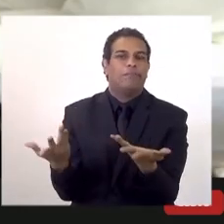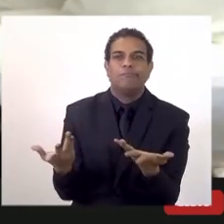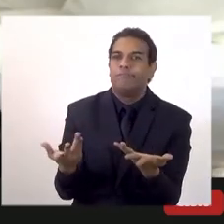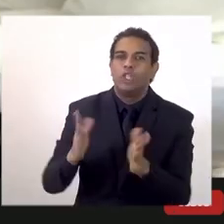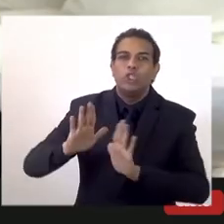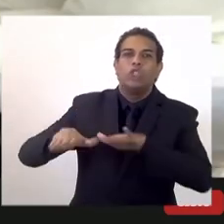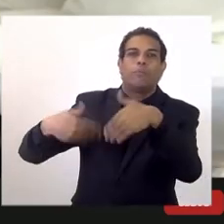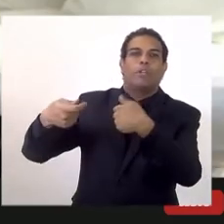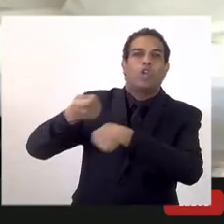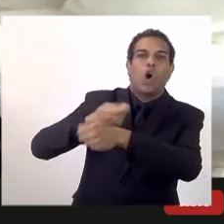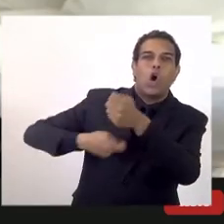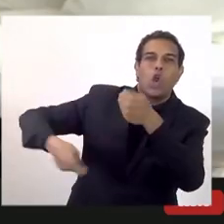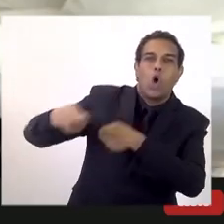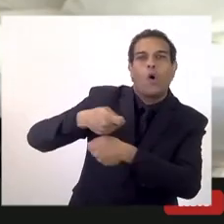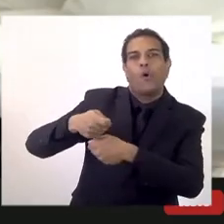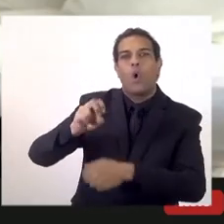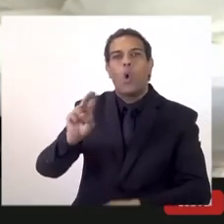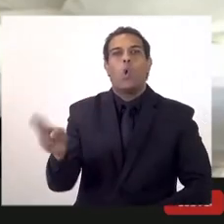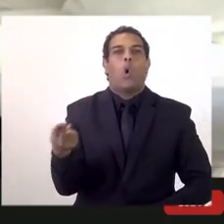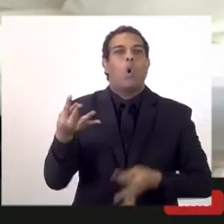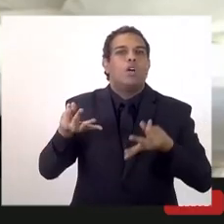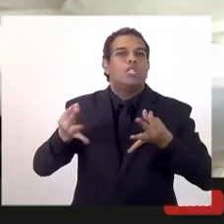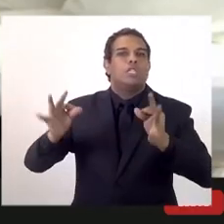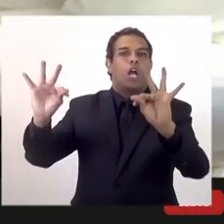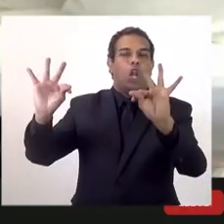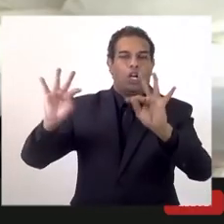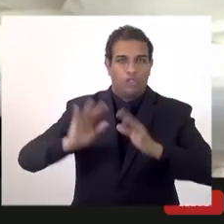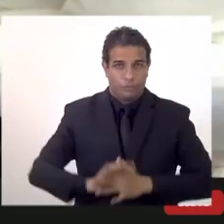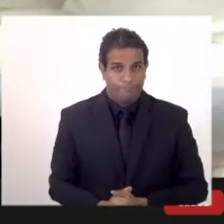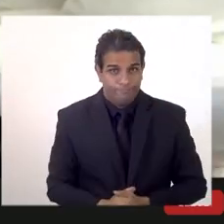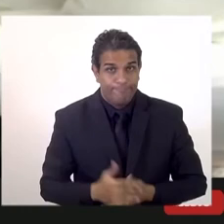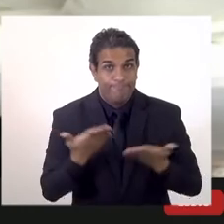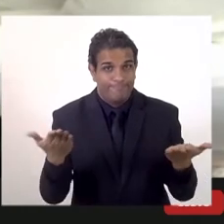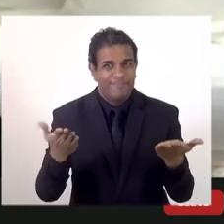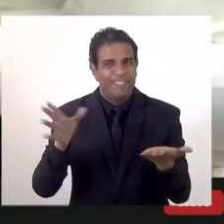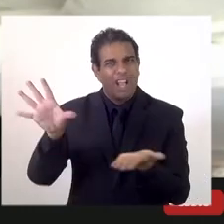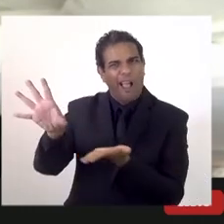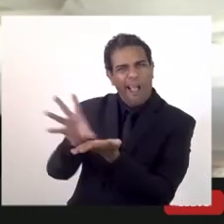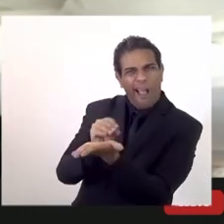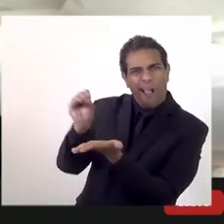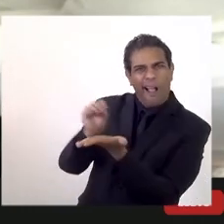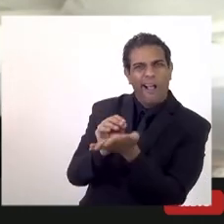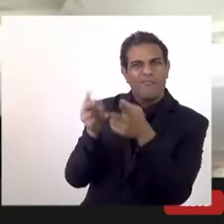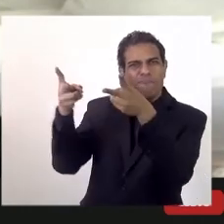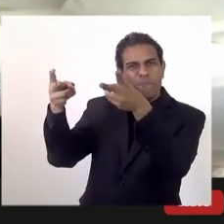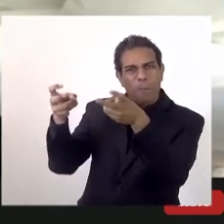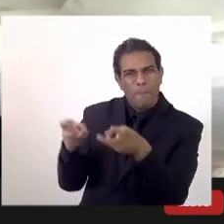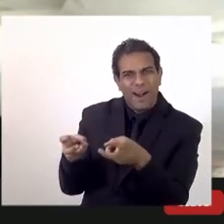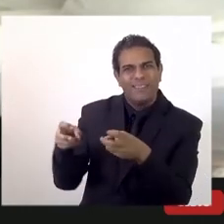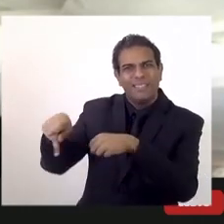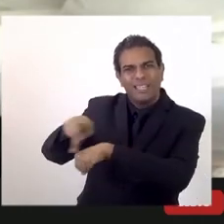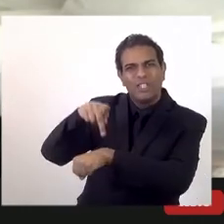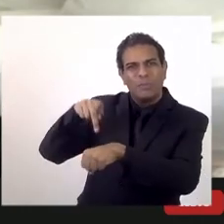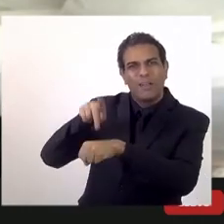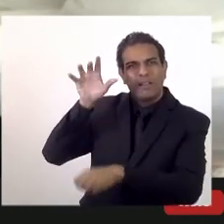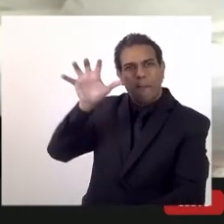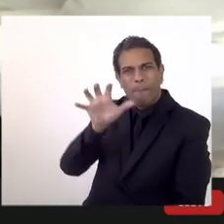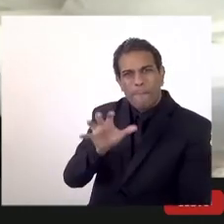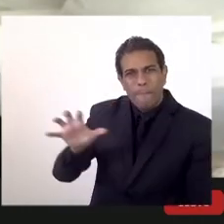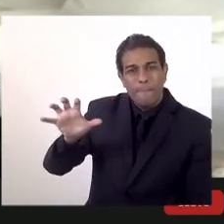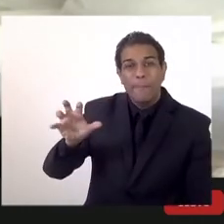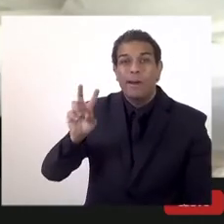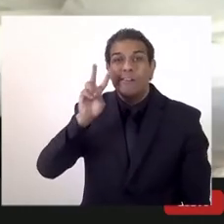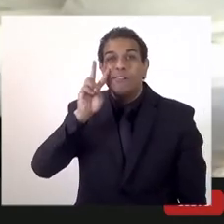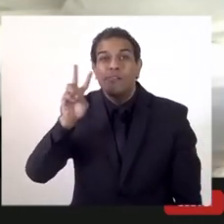econômico ou tecnológico então a gente já tinha uma percepção e hoje é só a gente ver a